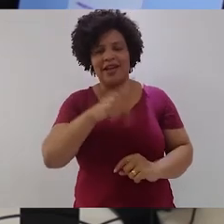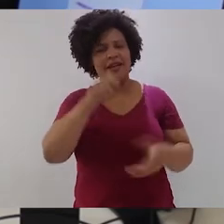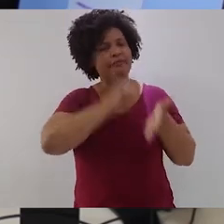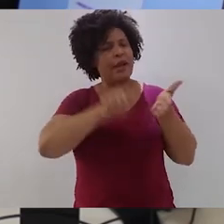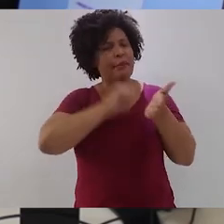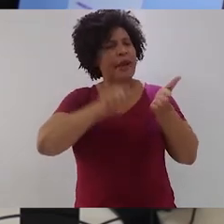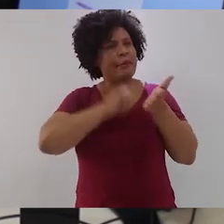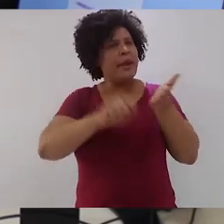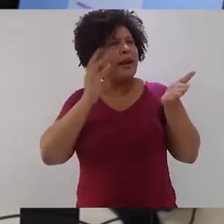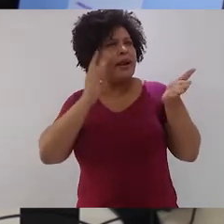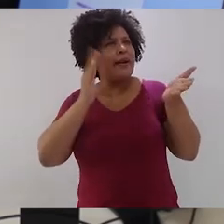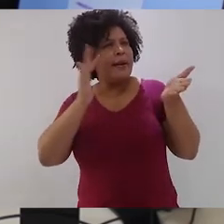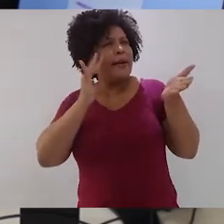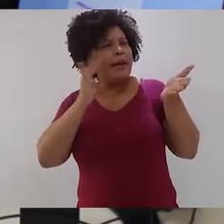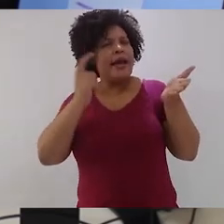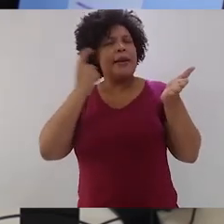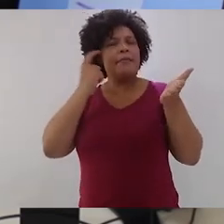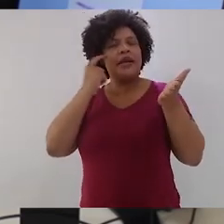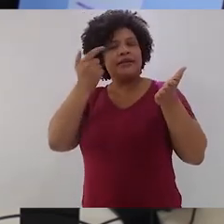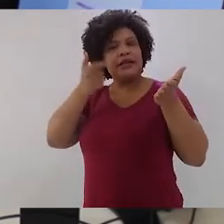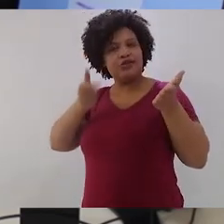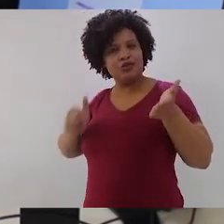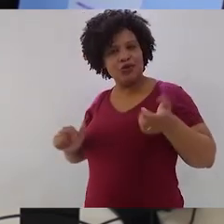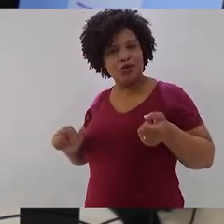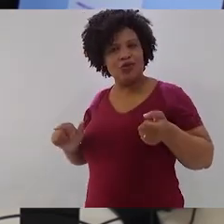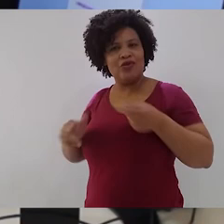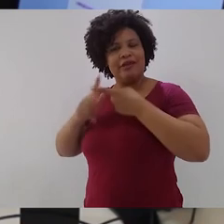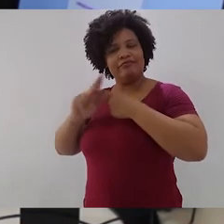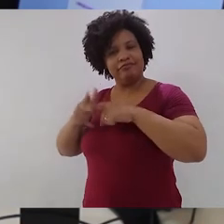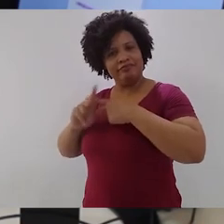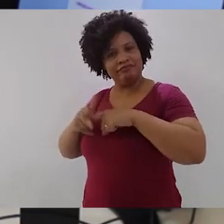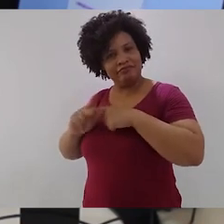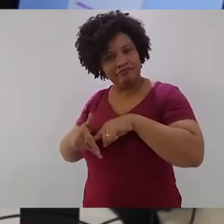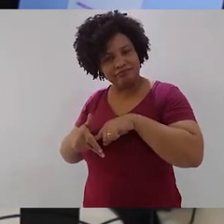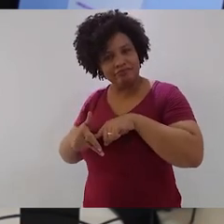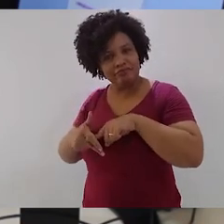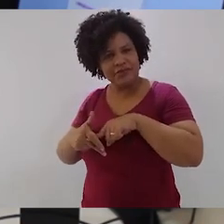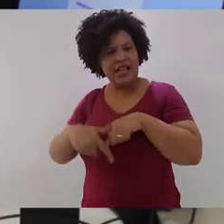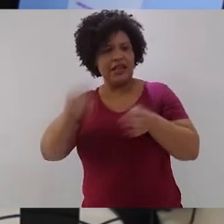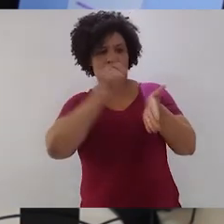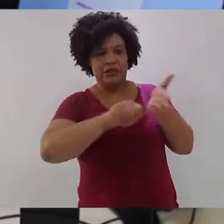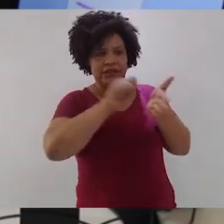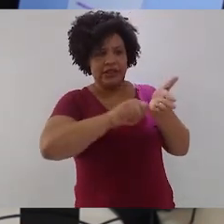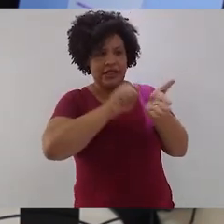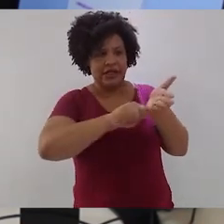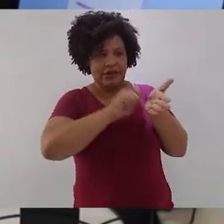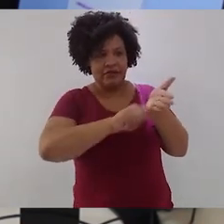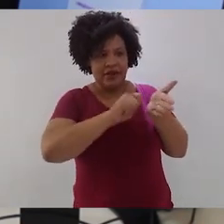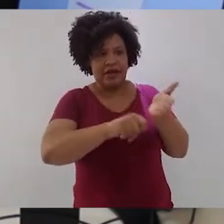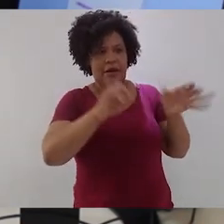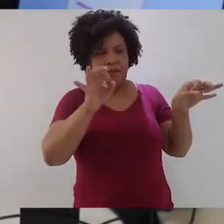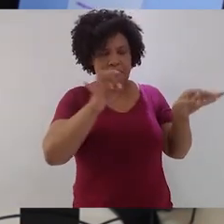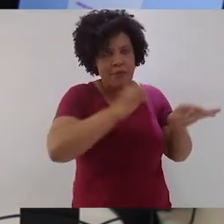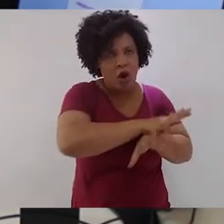criativo, ele repense. E aqui nós já estamos numa outra etapa que não é a etapa do escrever, é a etapa da reescrita.